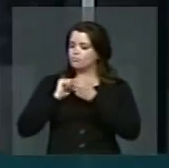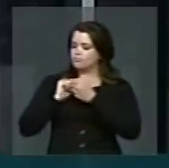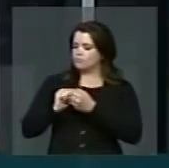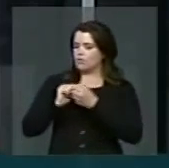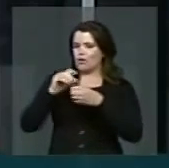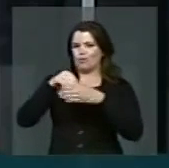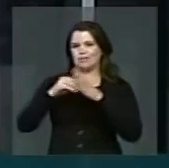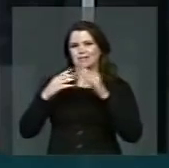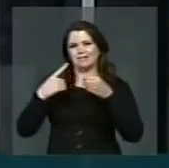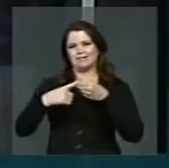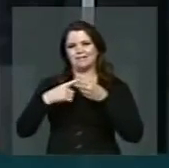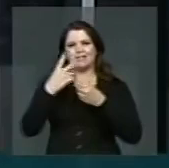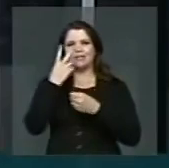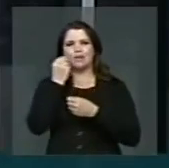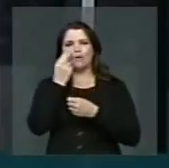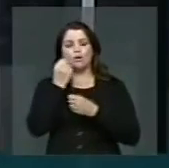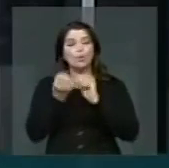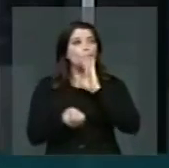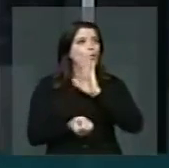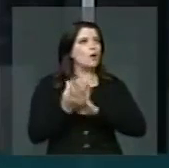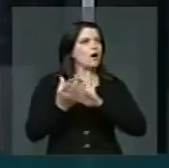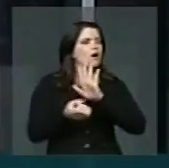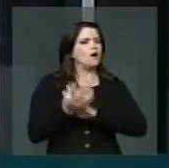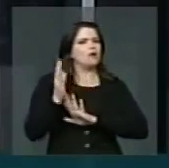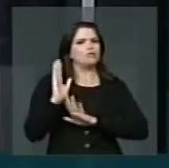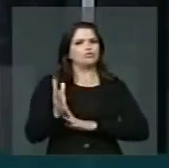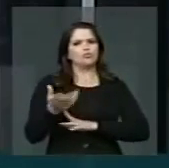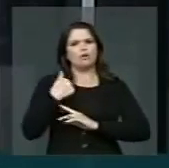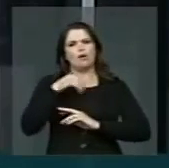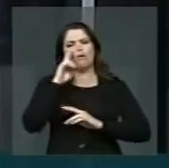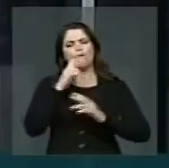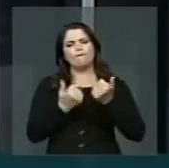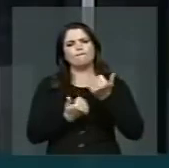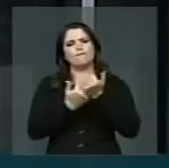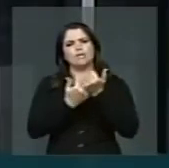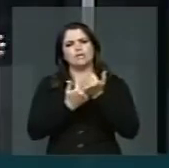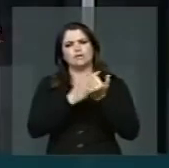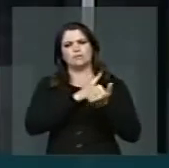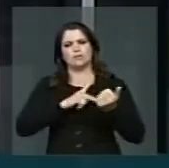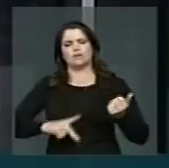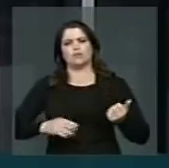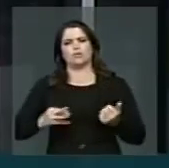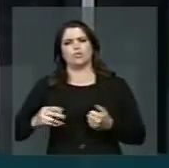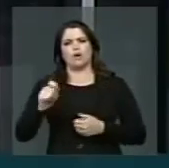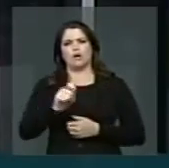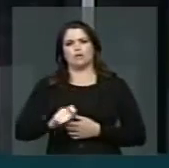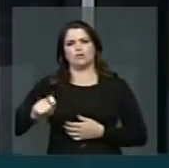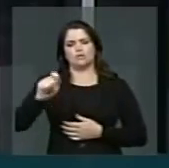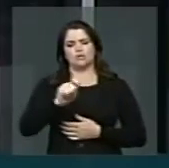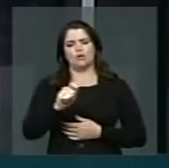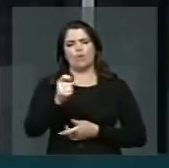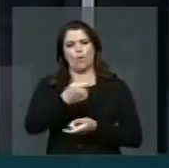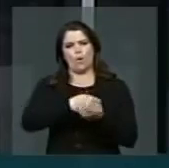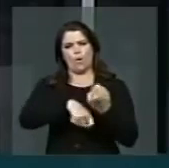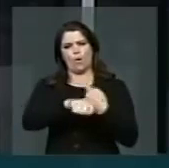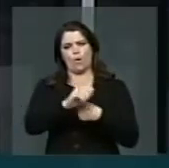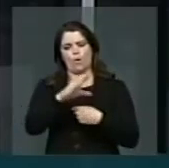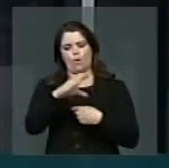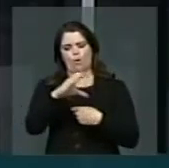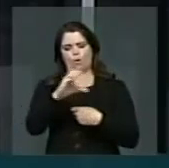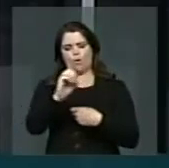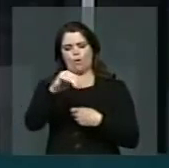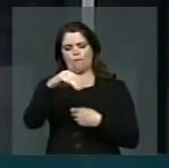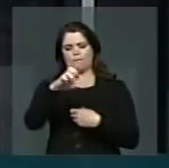Itaguatinga, quantas vezes, quando era vice-presidente da associação comercial, eu